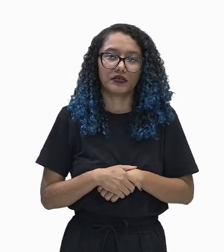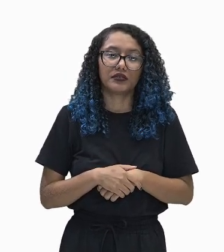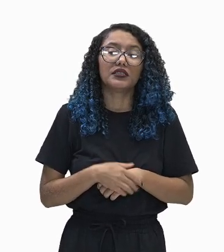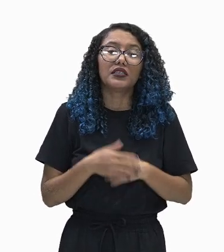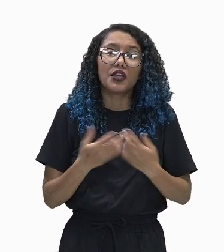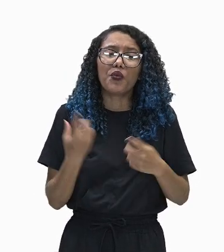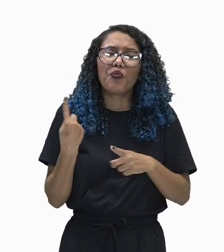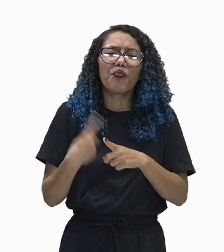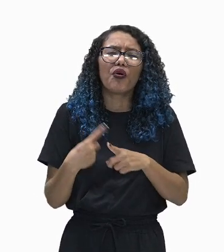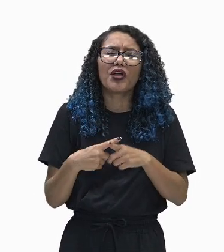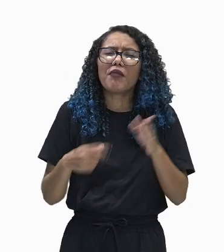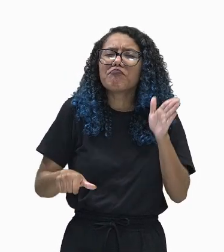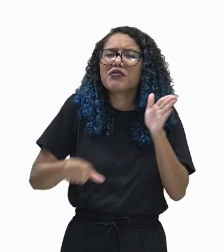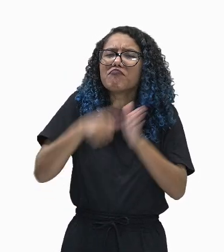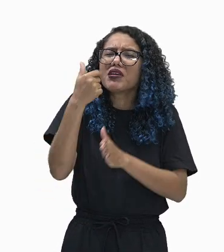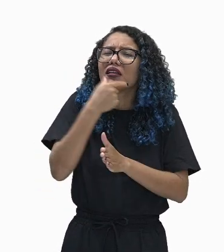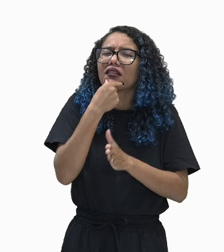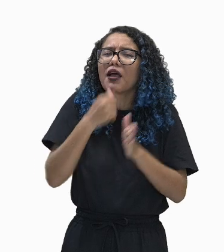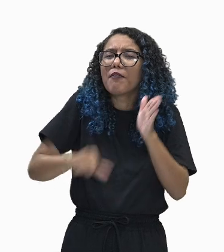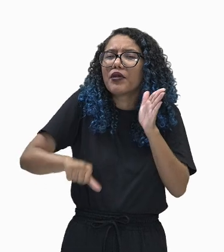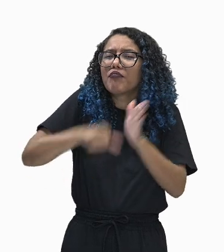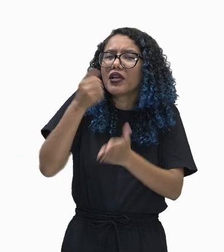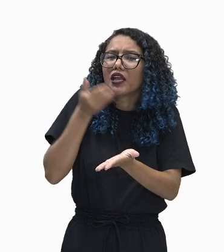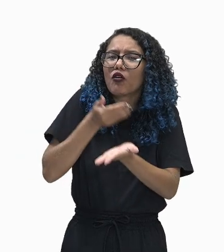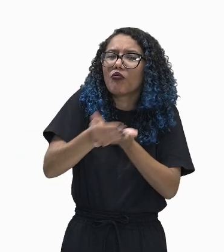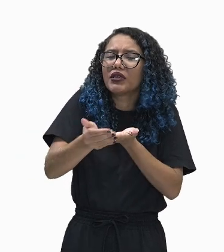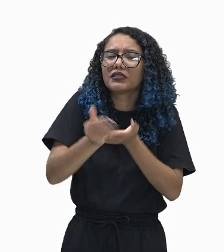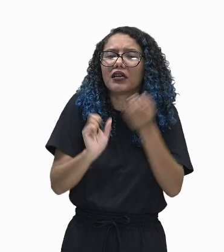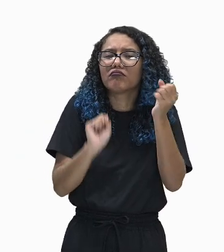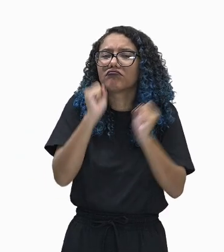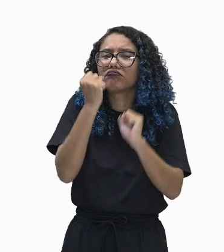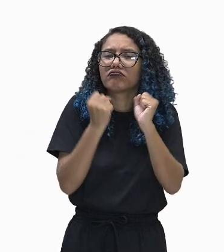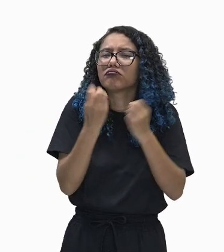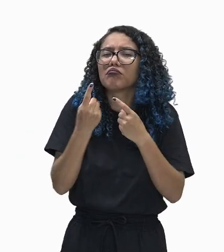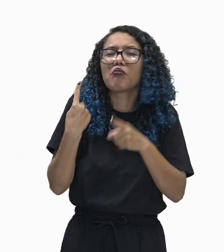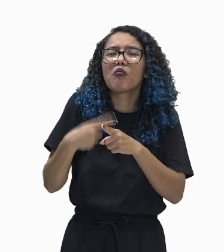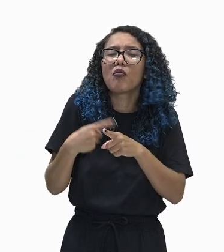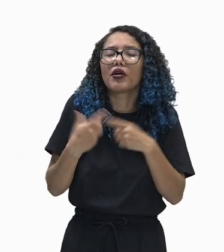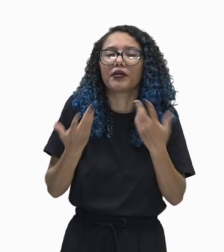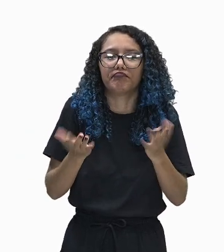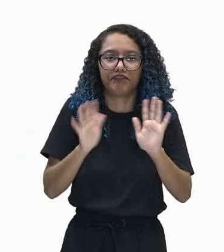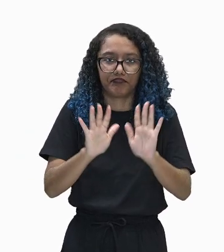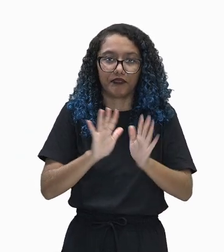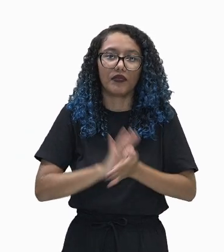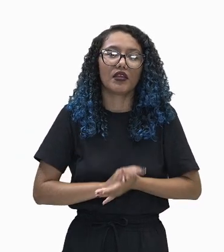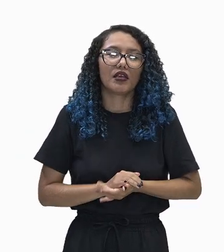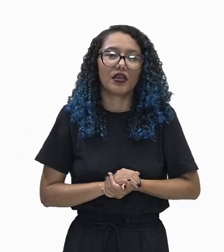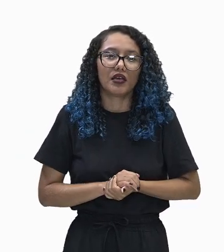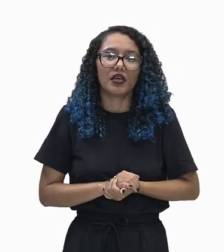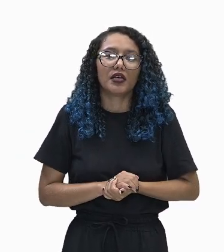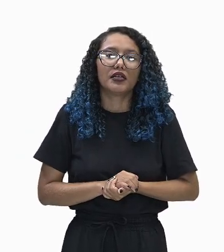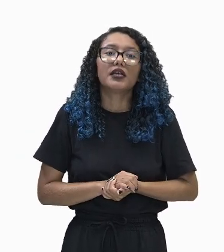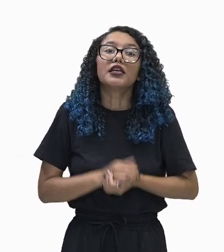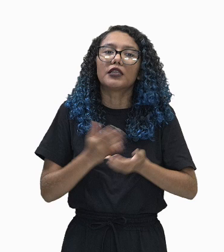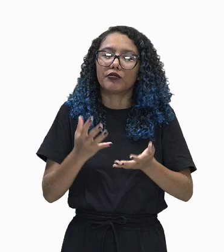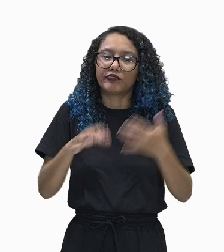industrialização. Vamos lá, gente. O pioneirismo inglês. A Revolução Industrial despontou